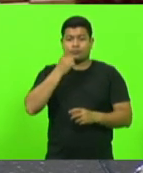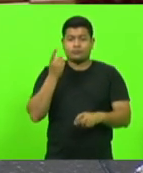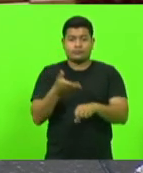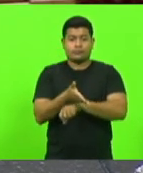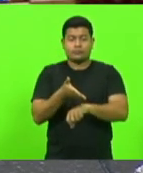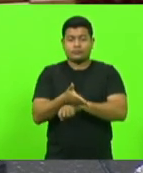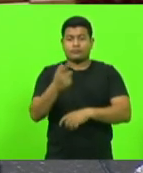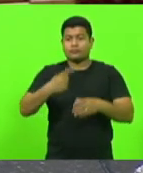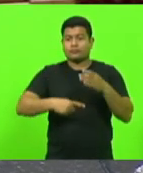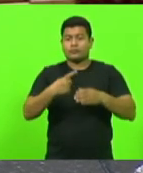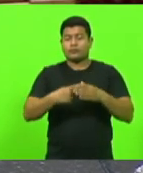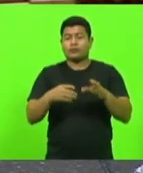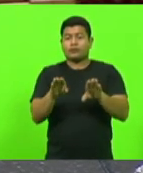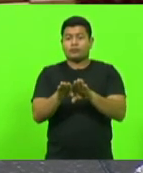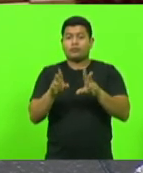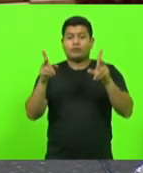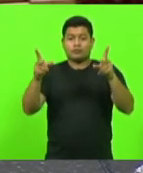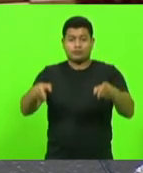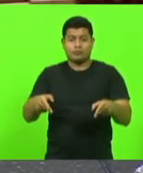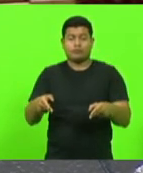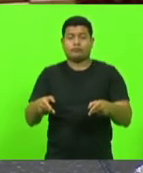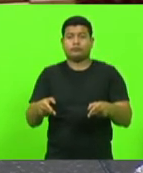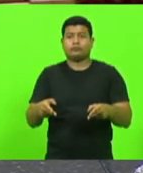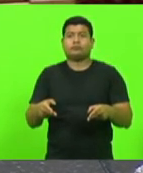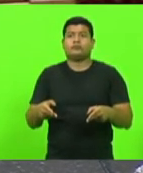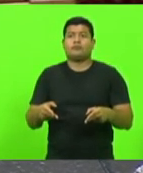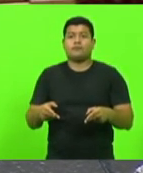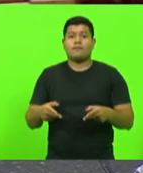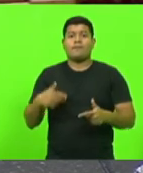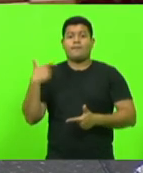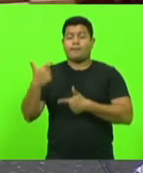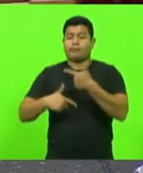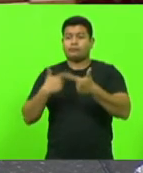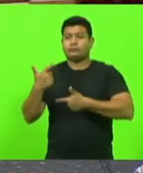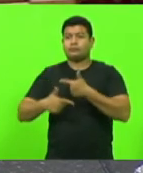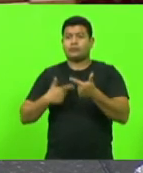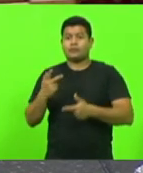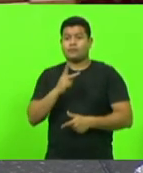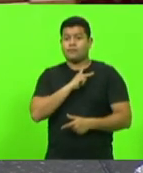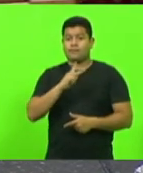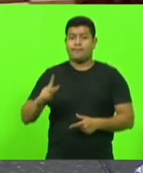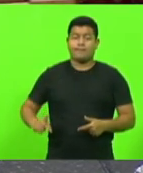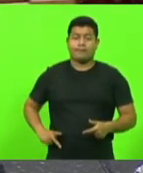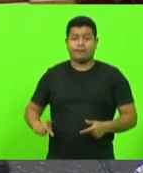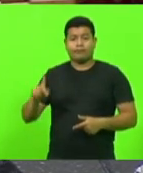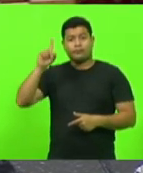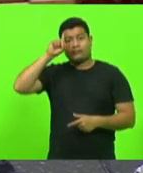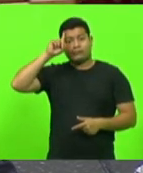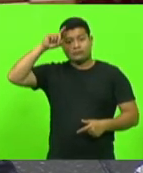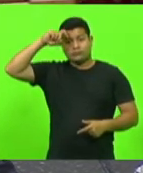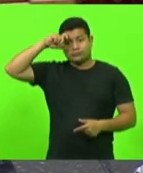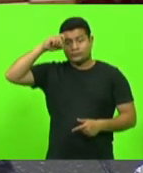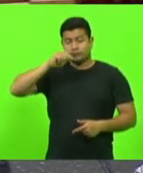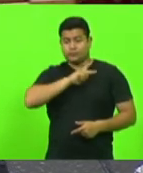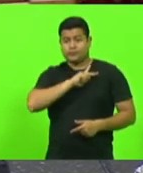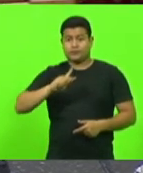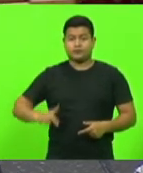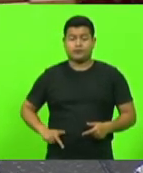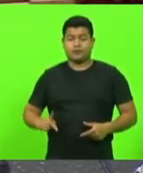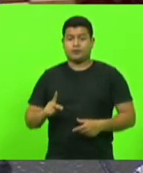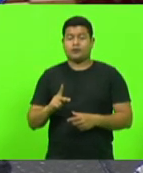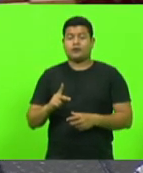comissão, e da mesma fora a condução dos trabalhos do presidente Marcos Vieira, presidente da Comissão de Finanças,